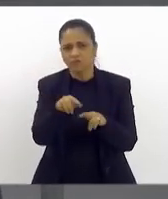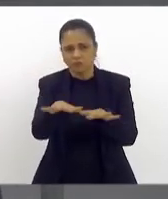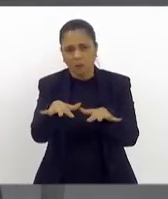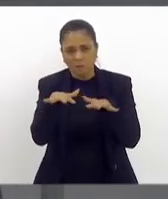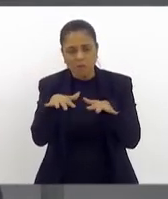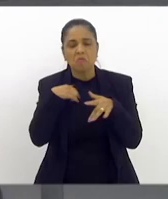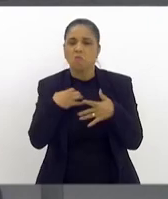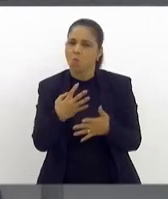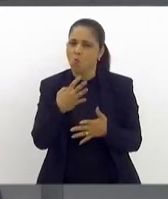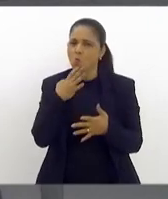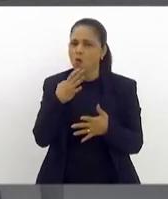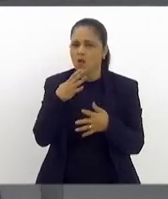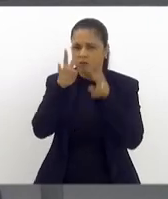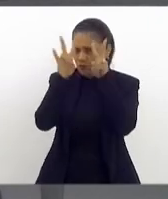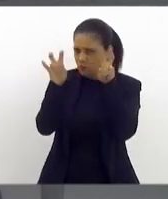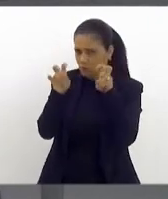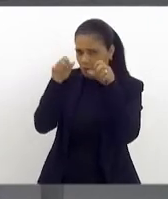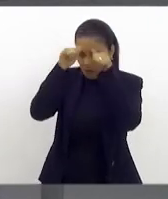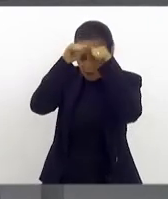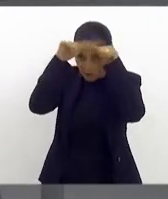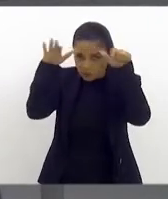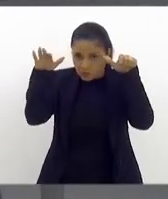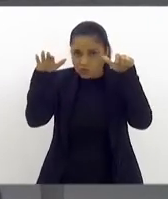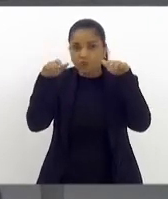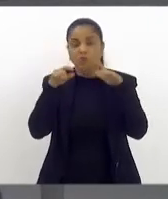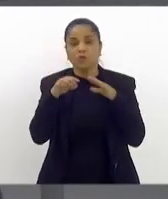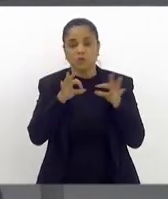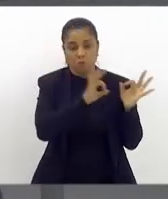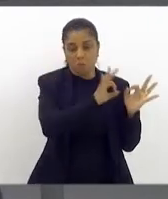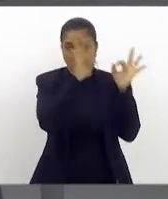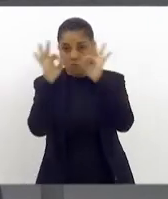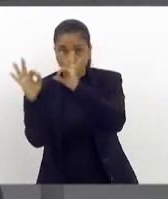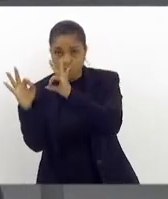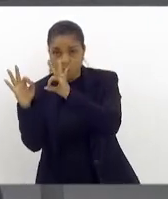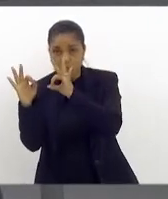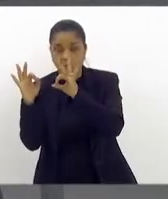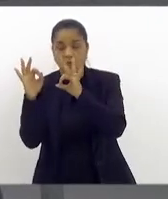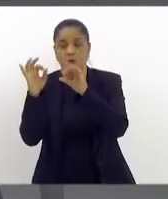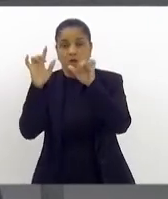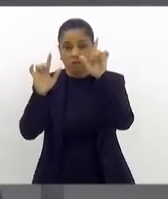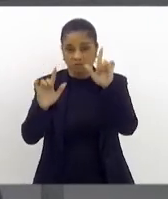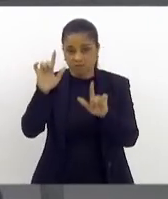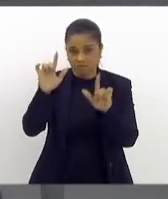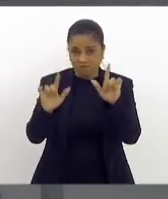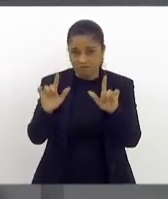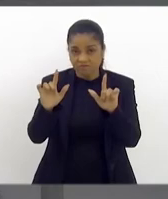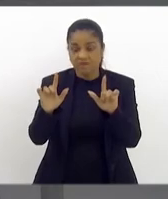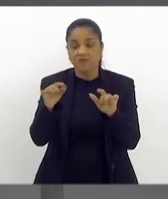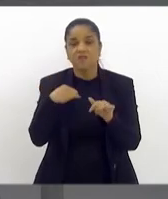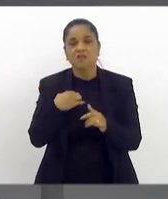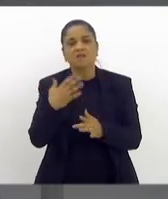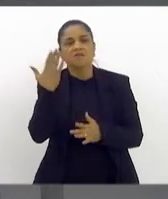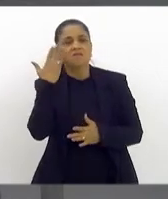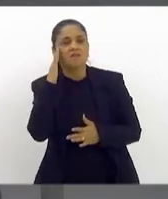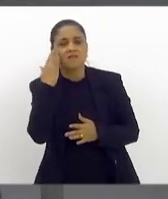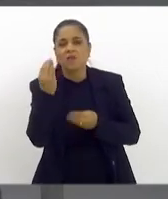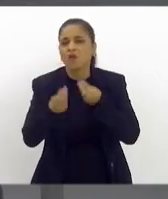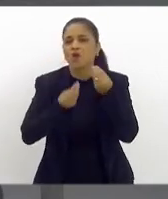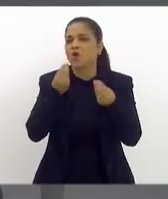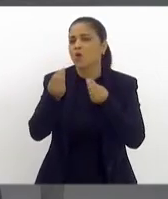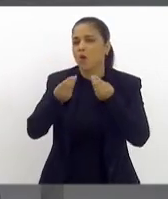de causa, mas a todos que estão nos assistindo a entender um pouco mais sobre o autismo, a